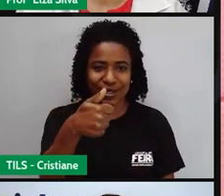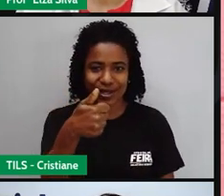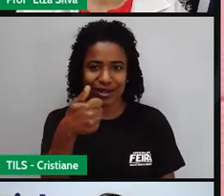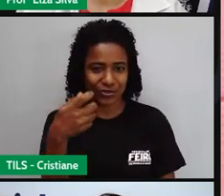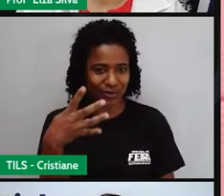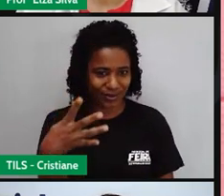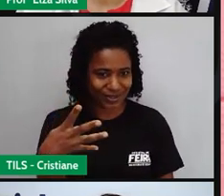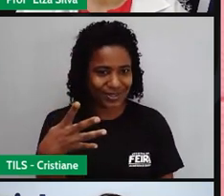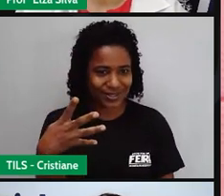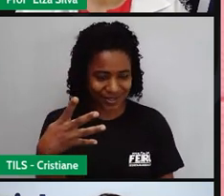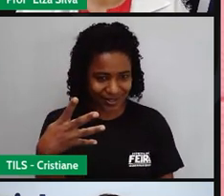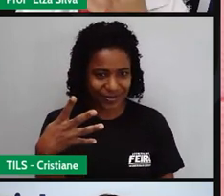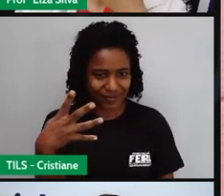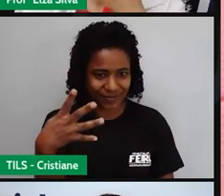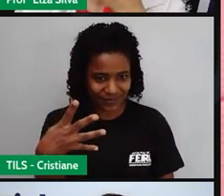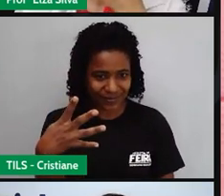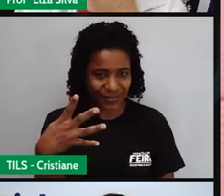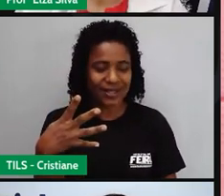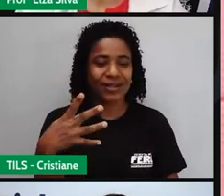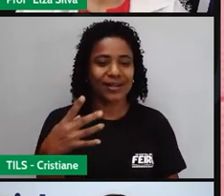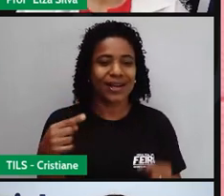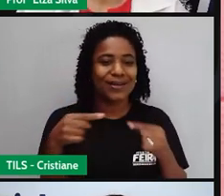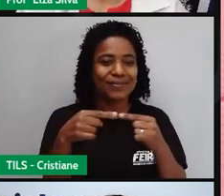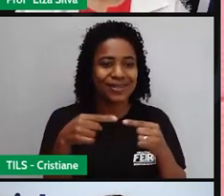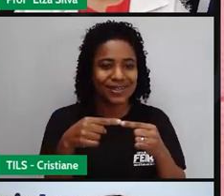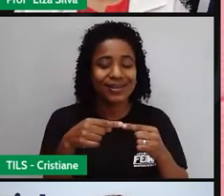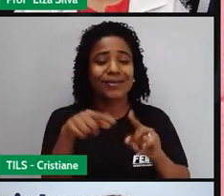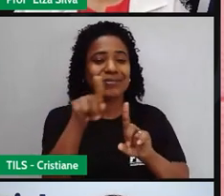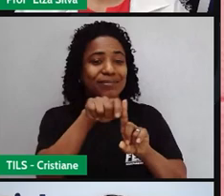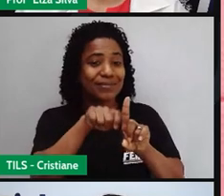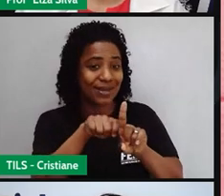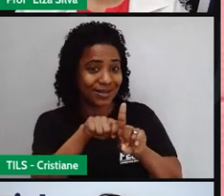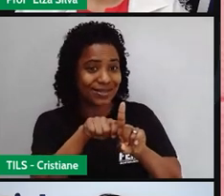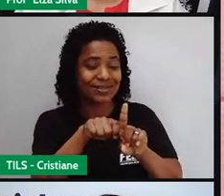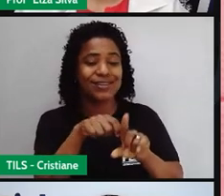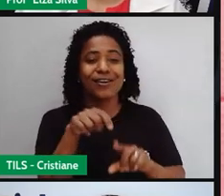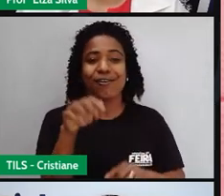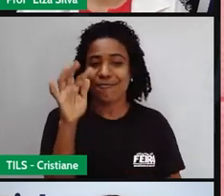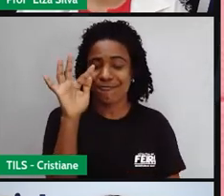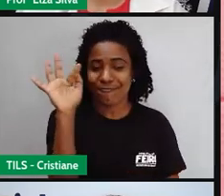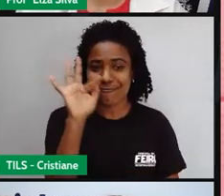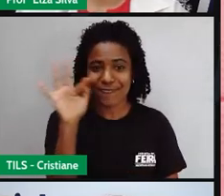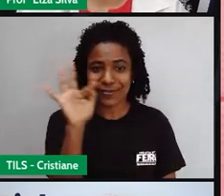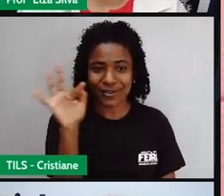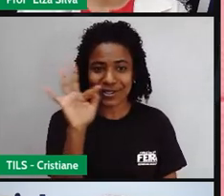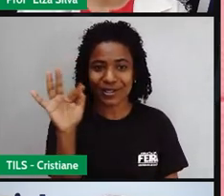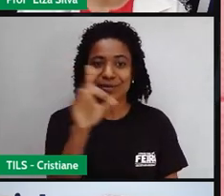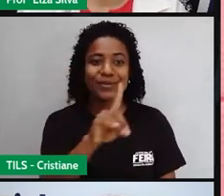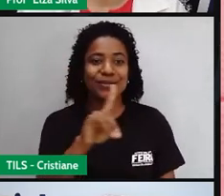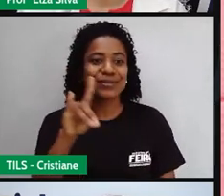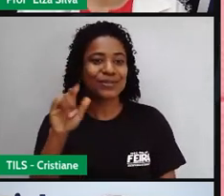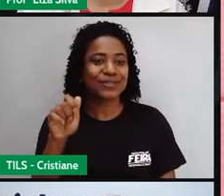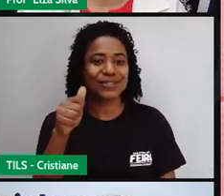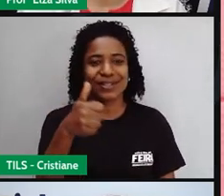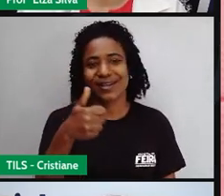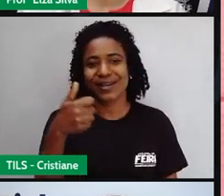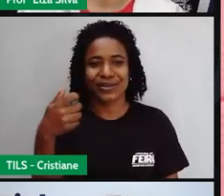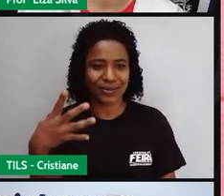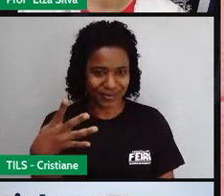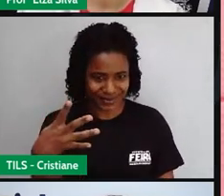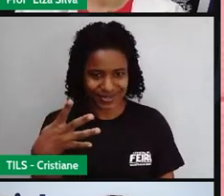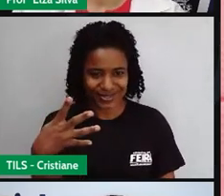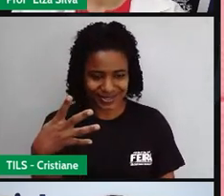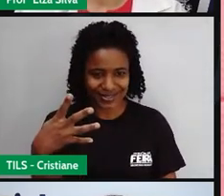que é em 14 de fevereiro. E o nome, né, que a Ticherels até já falou